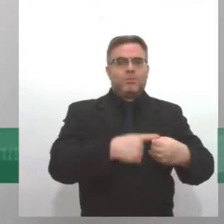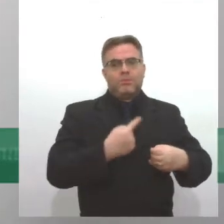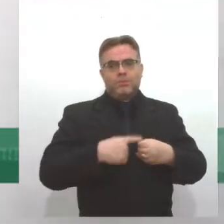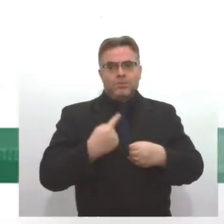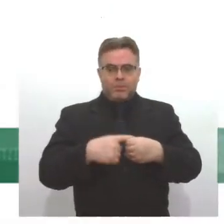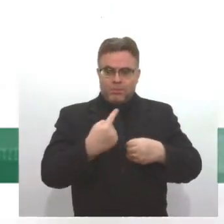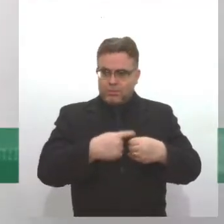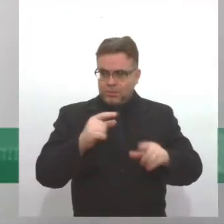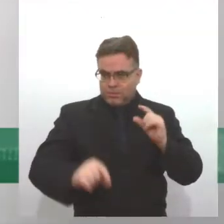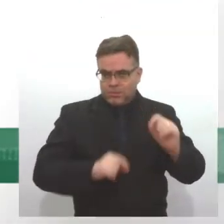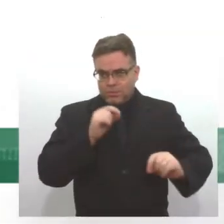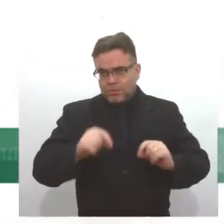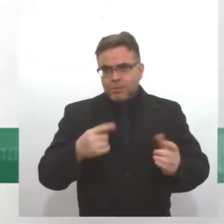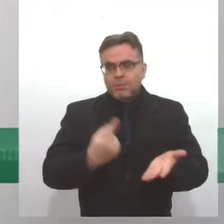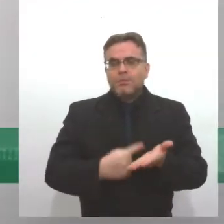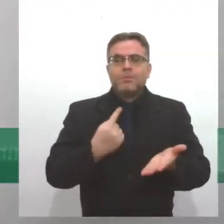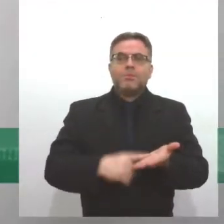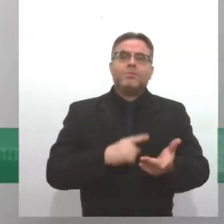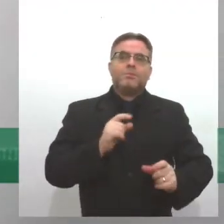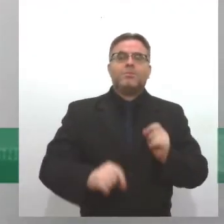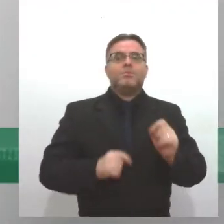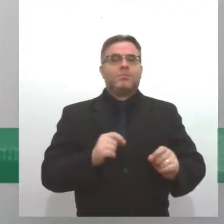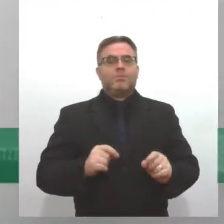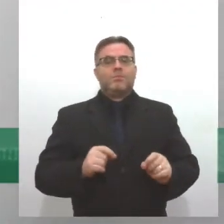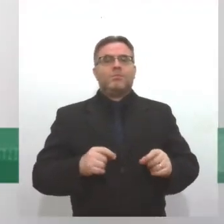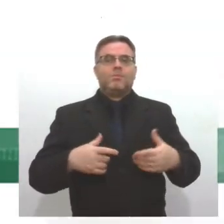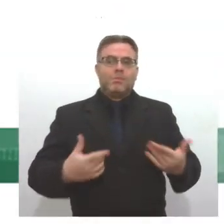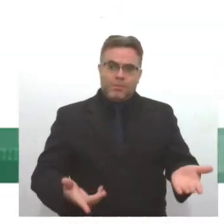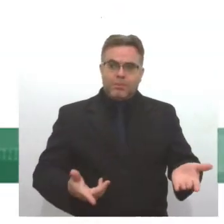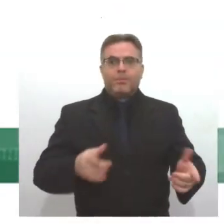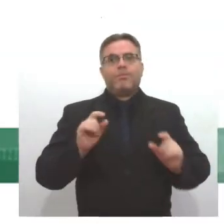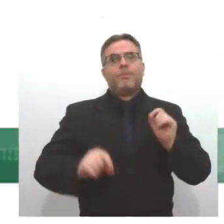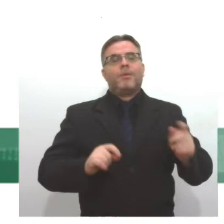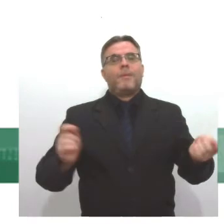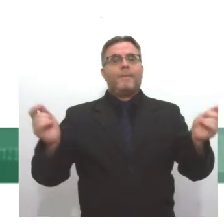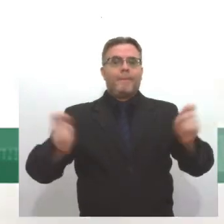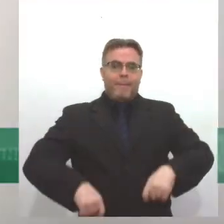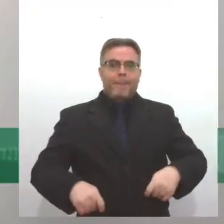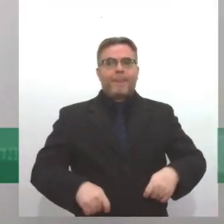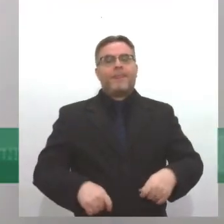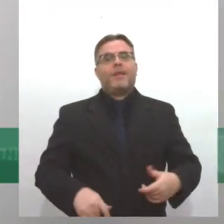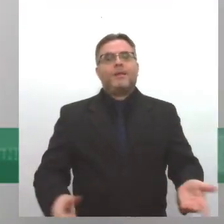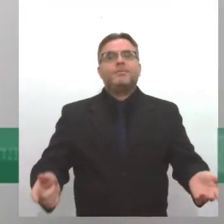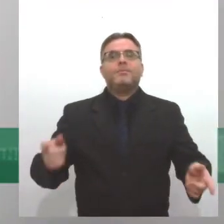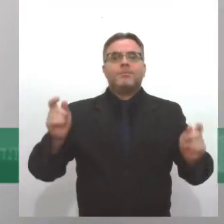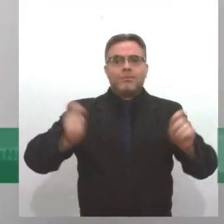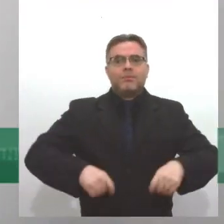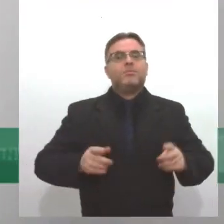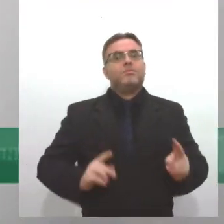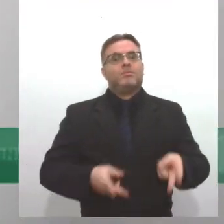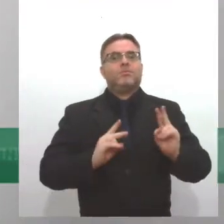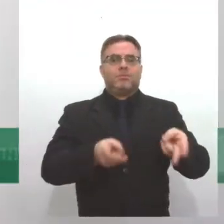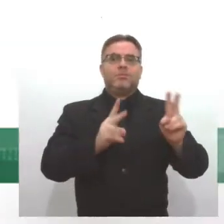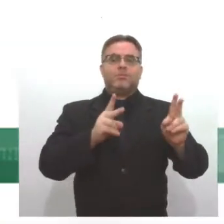ciganos se arranchar, de se acampar. Que a gente também vem fazendo também pra que as câmaras municipais façam essas